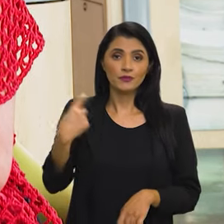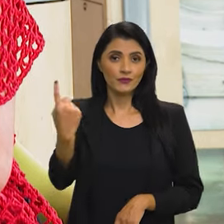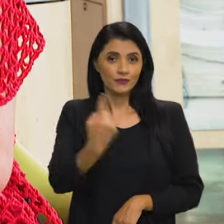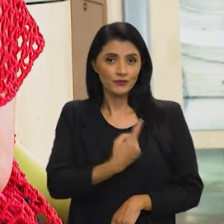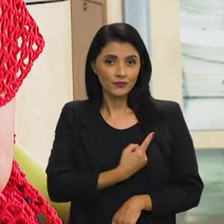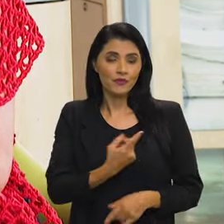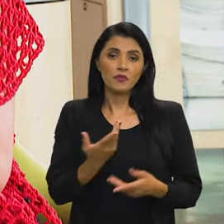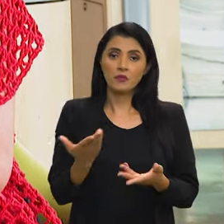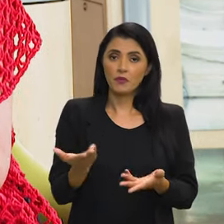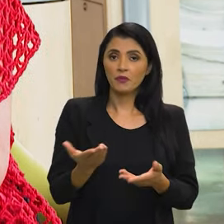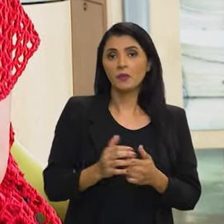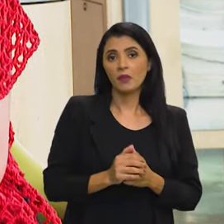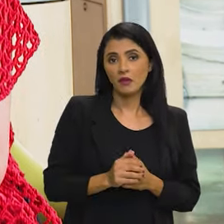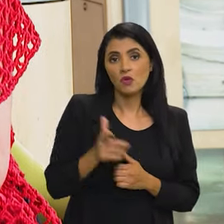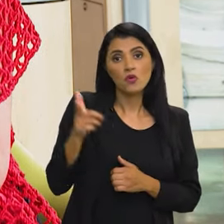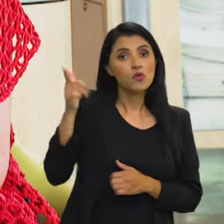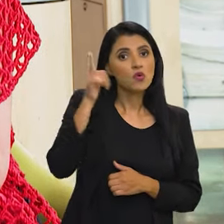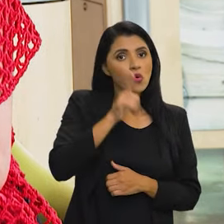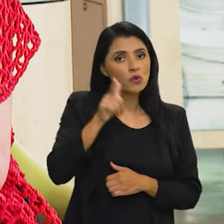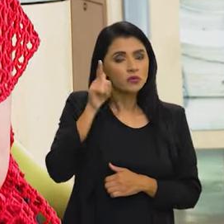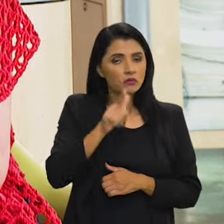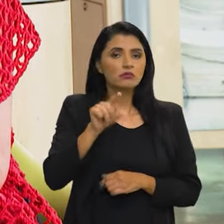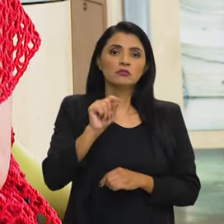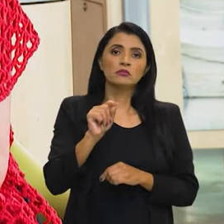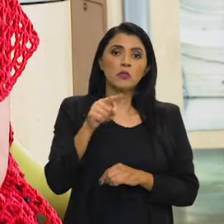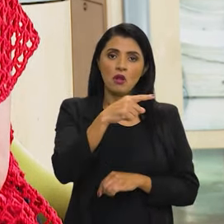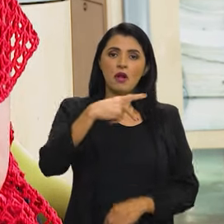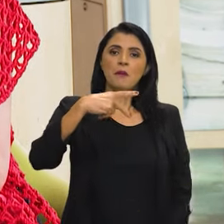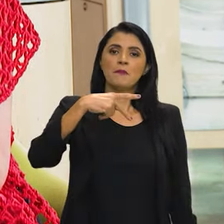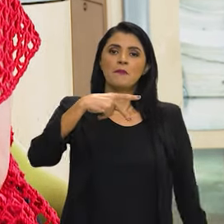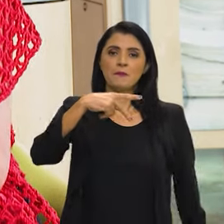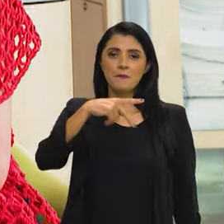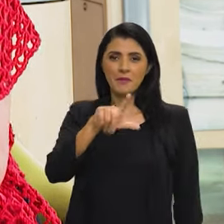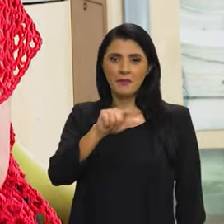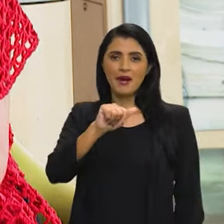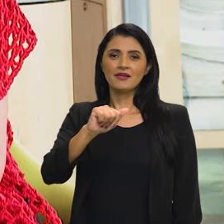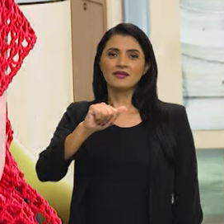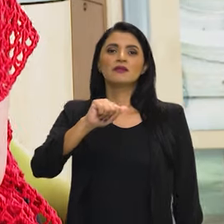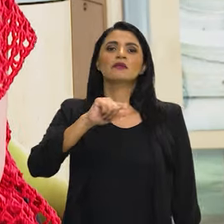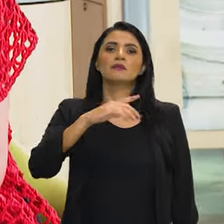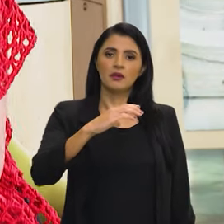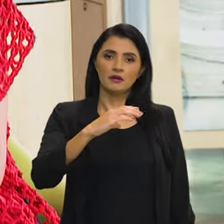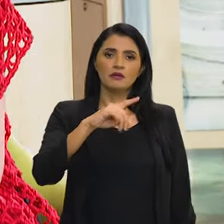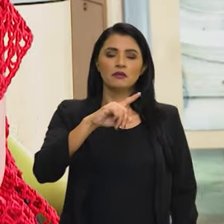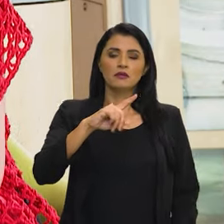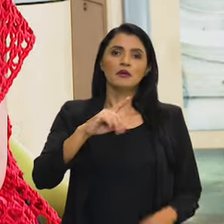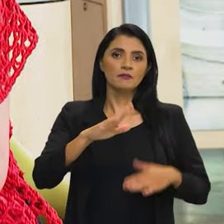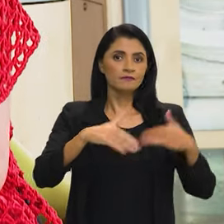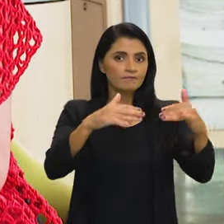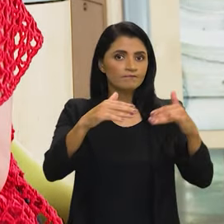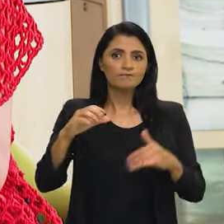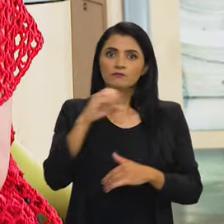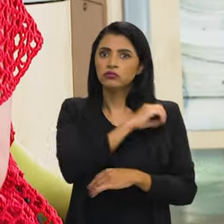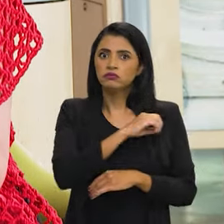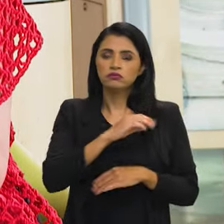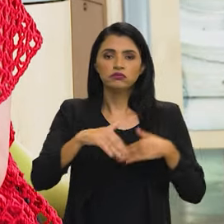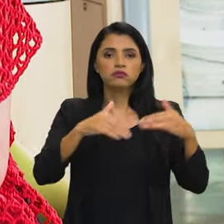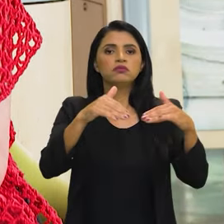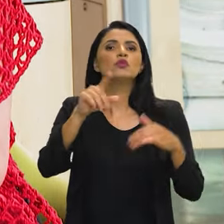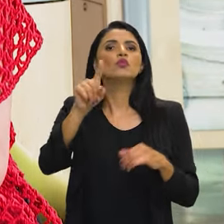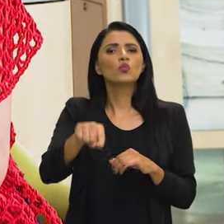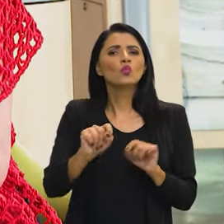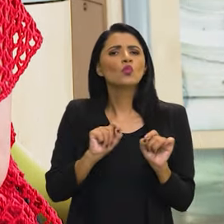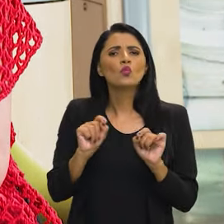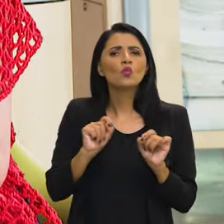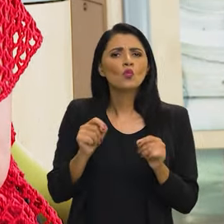conseguimos emplacar no PAC, no Plano de Aceleração do Crescimento, que é,